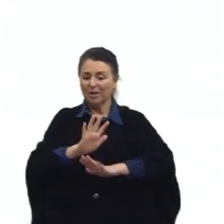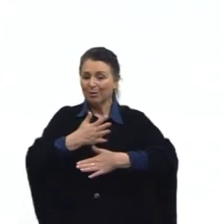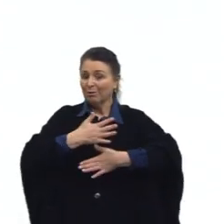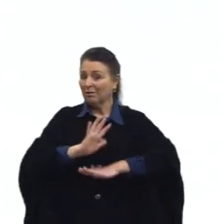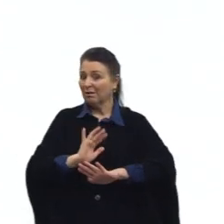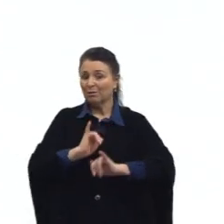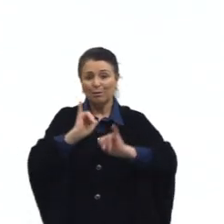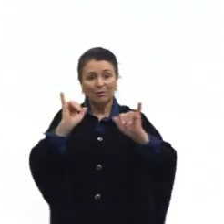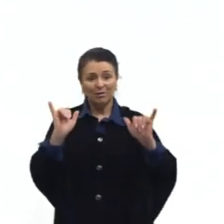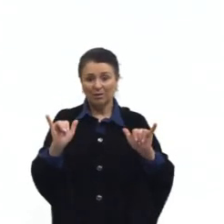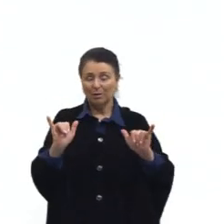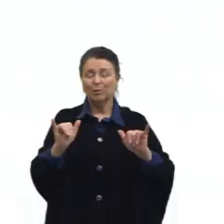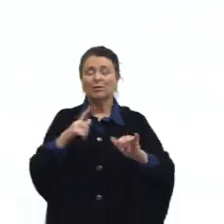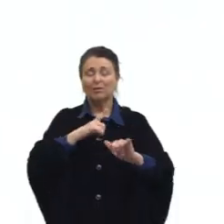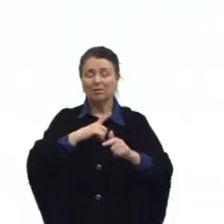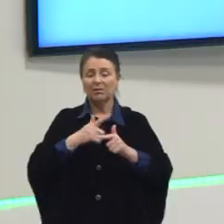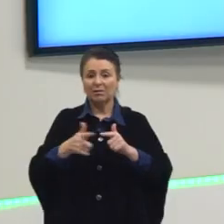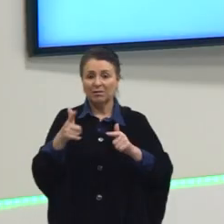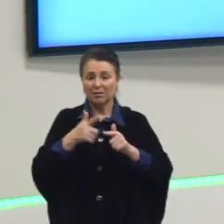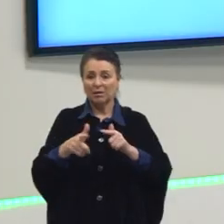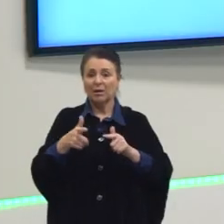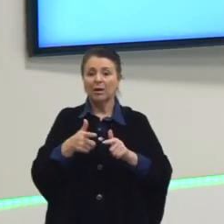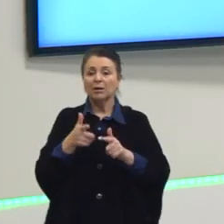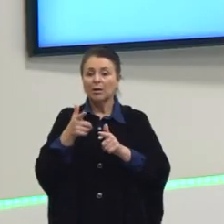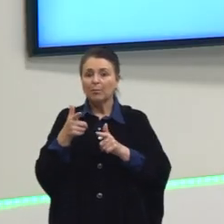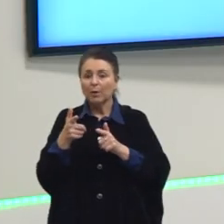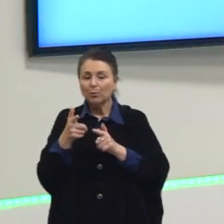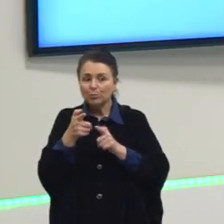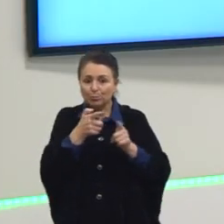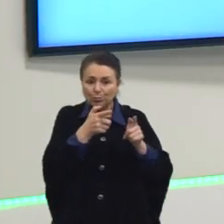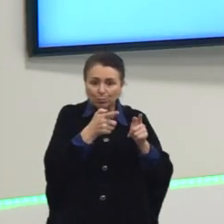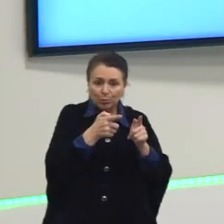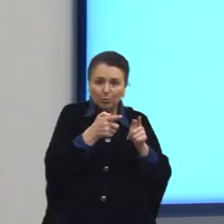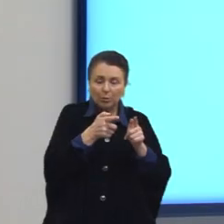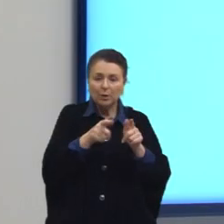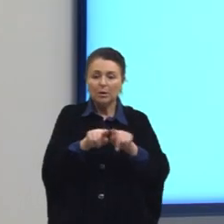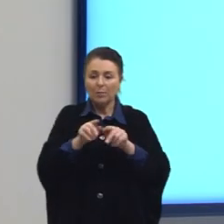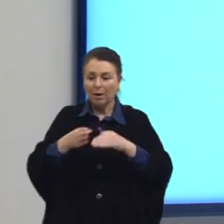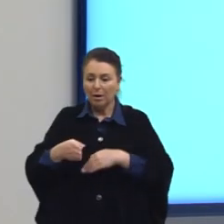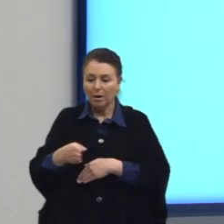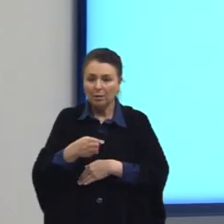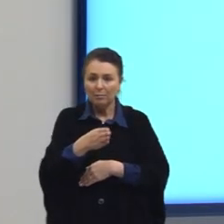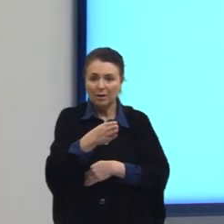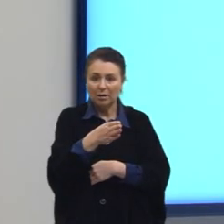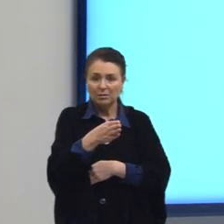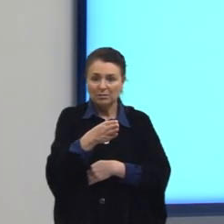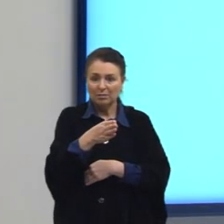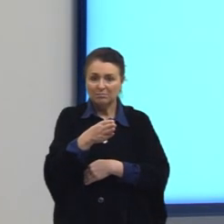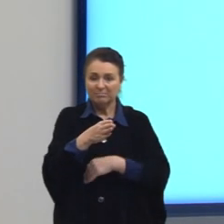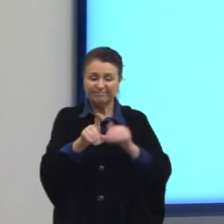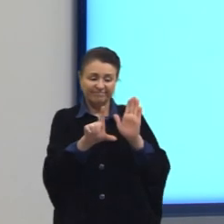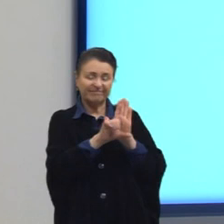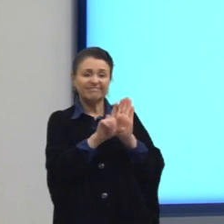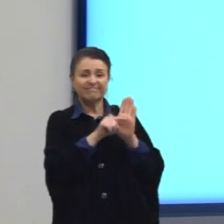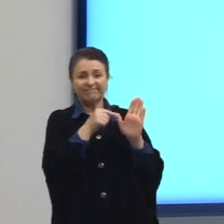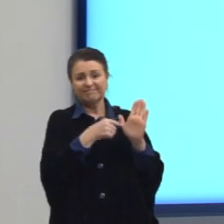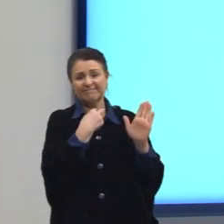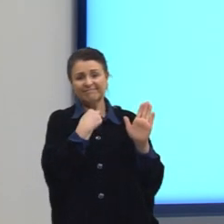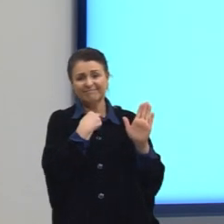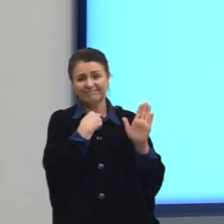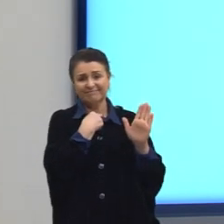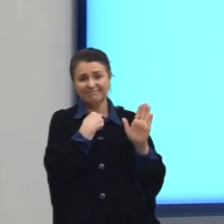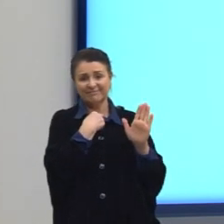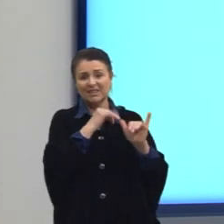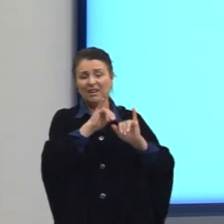Também temos a caça ilegal e pesca predatória. Bom, o que isso gera, né? Gera